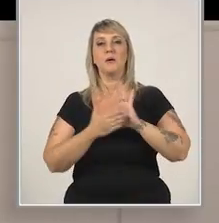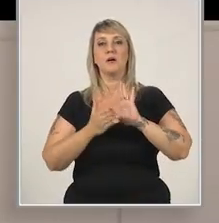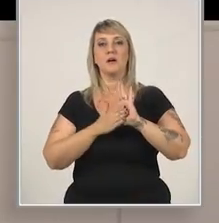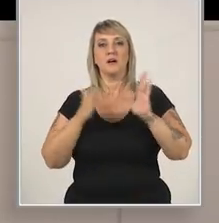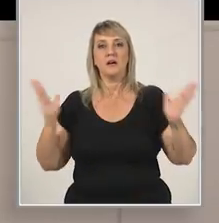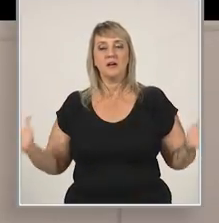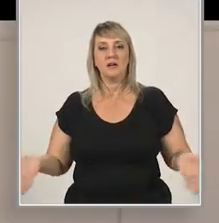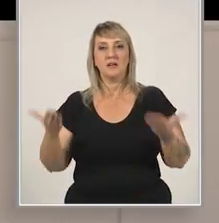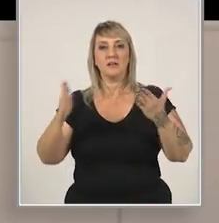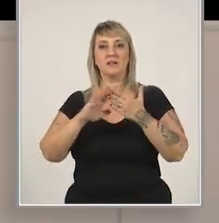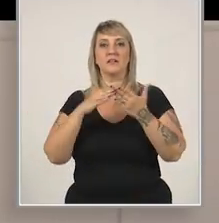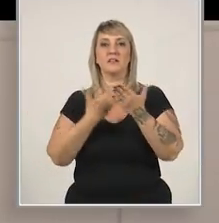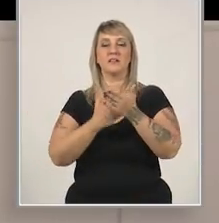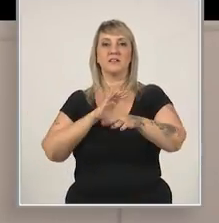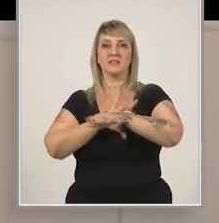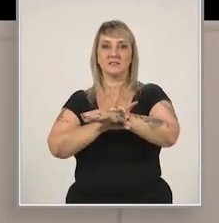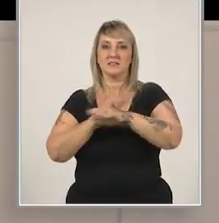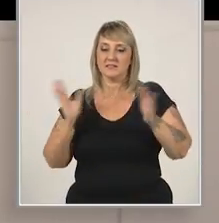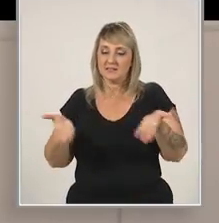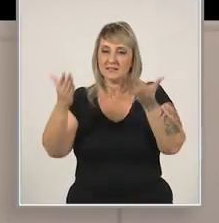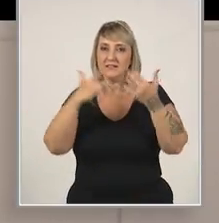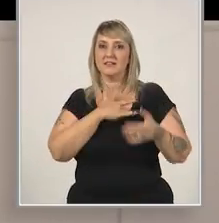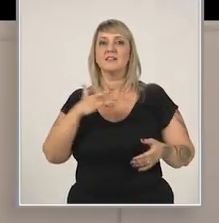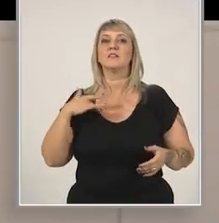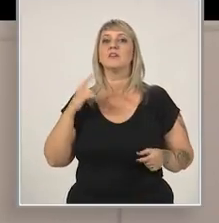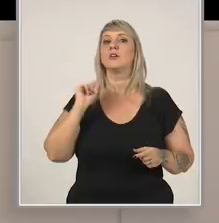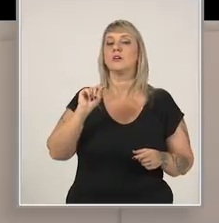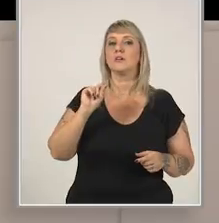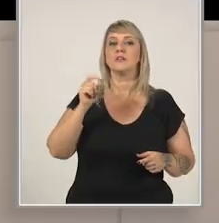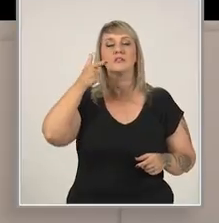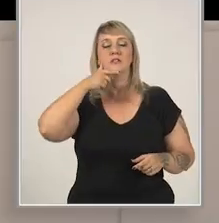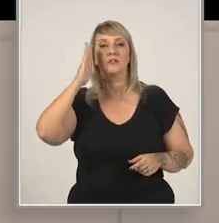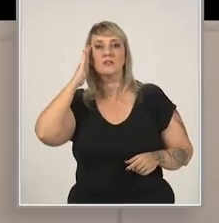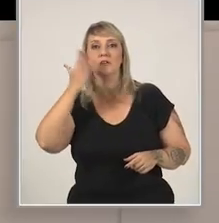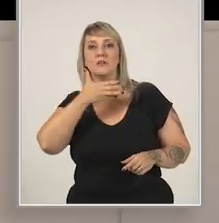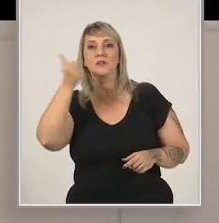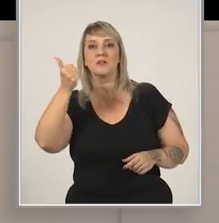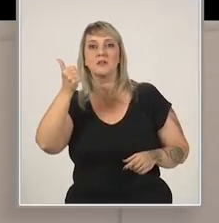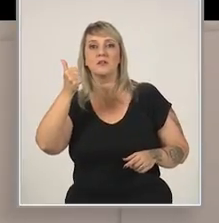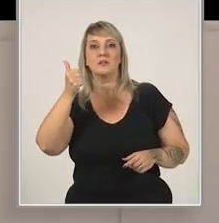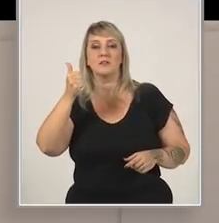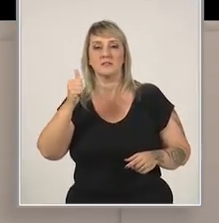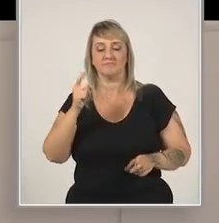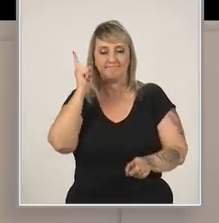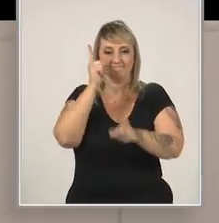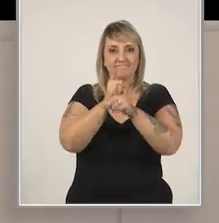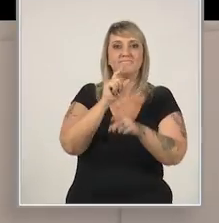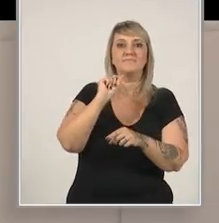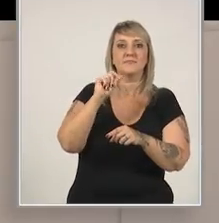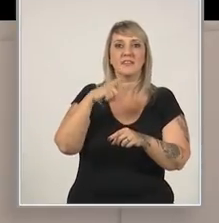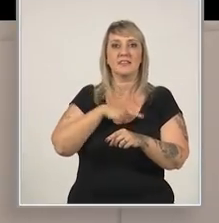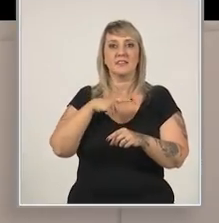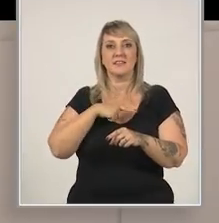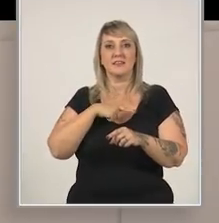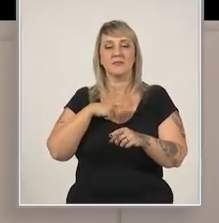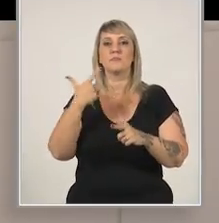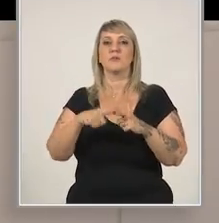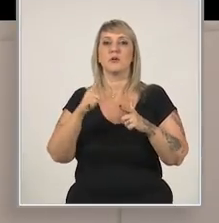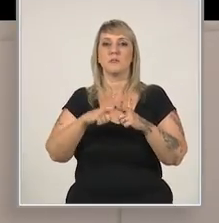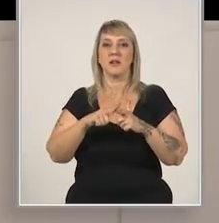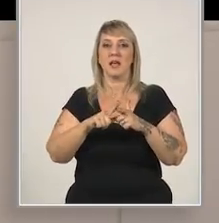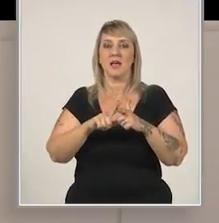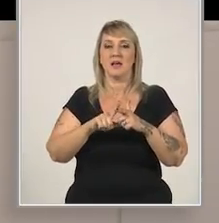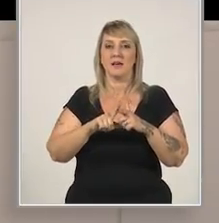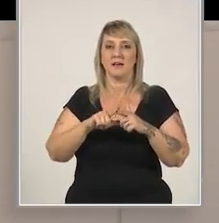nosso propósito é favorecer uma escola mais segura e promotora de saúde. Para isso, a gente foi entender melhor o cenário. O a gente identificou? Que existe uma alta